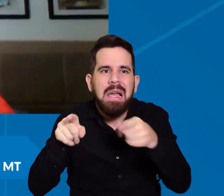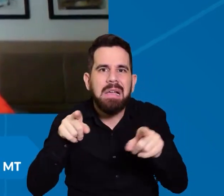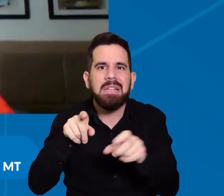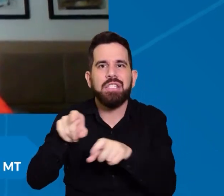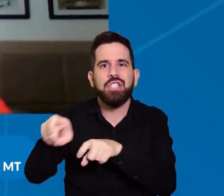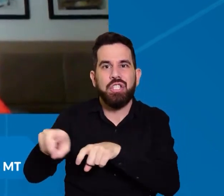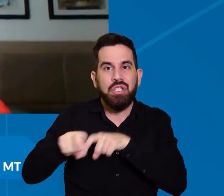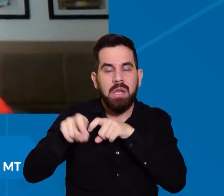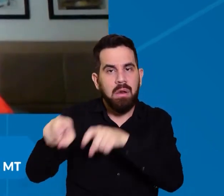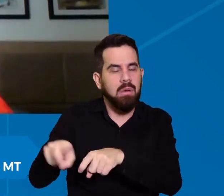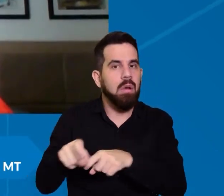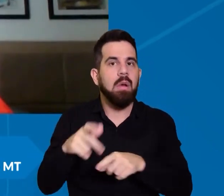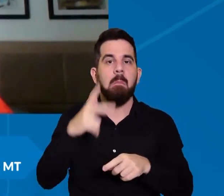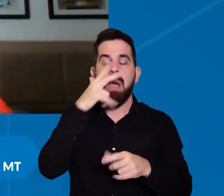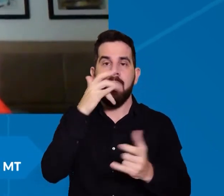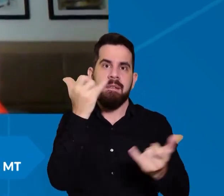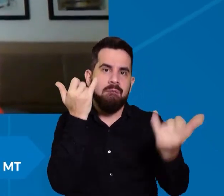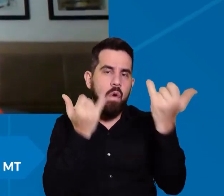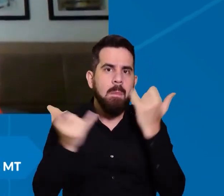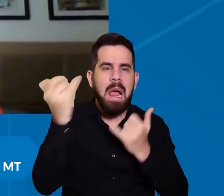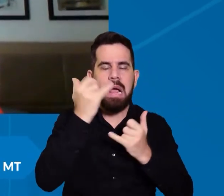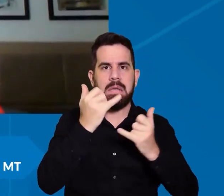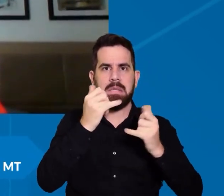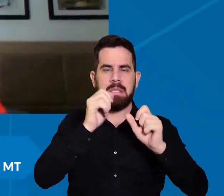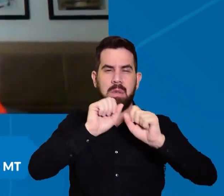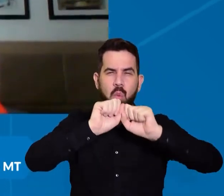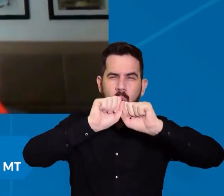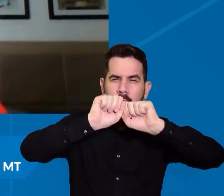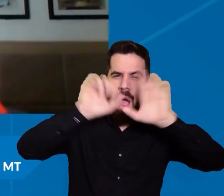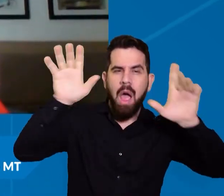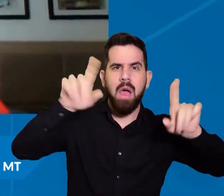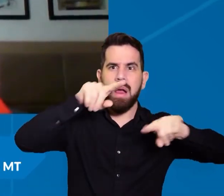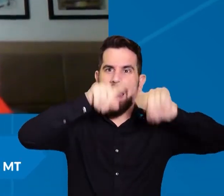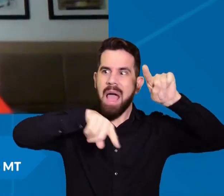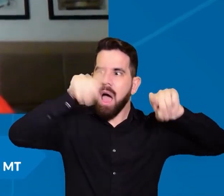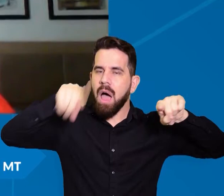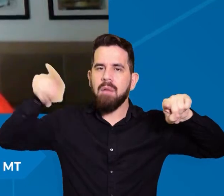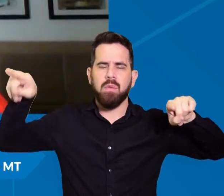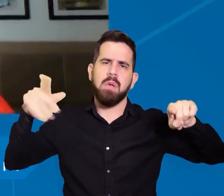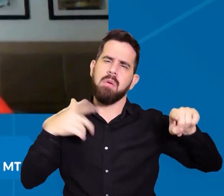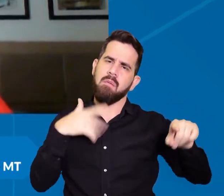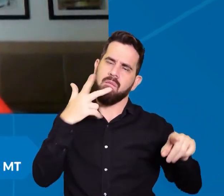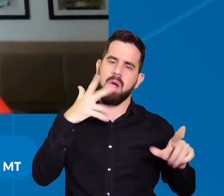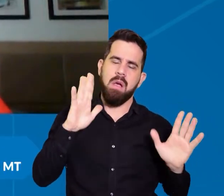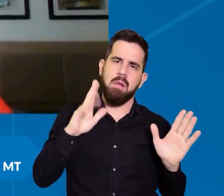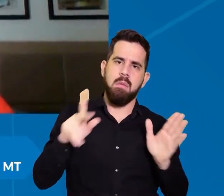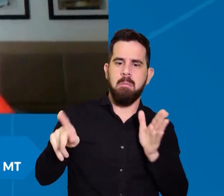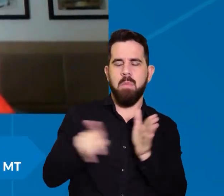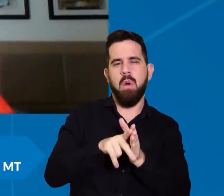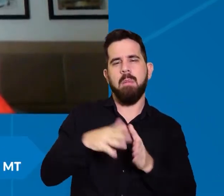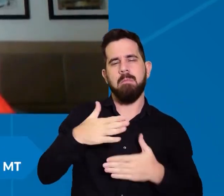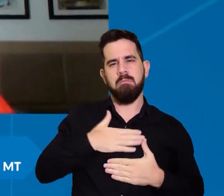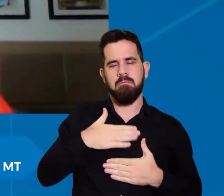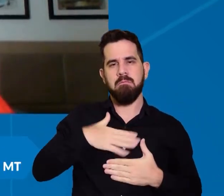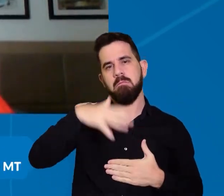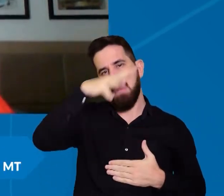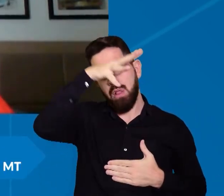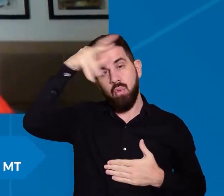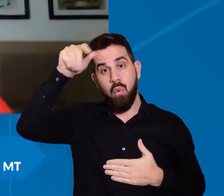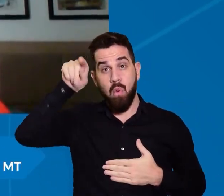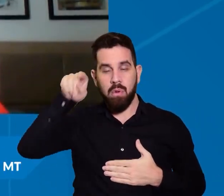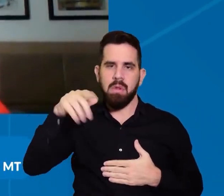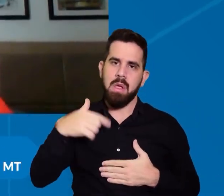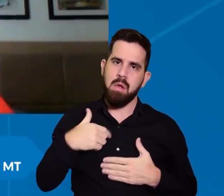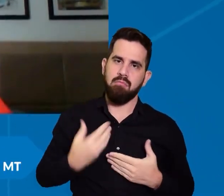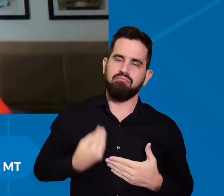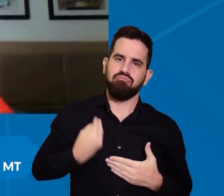de informação gráfica a respeito dos municípios do interior. Aí eu falo do interior do estado do Mato Grosso, que é onde eu estava no